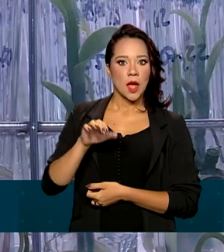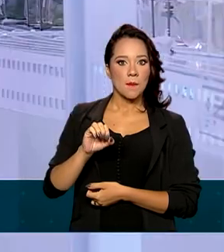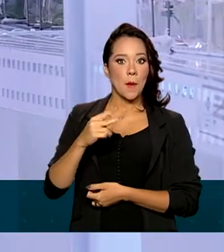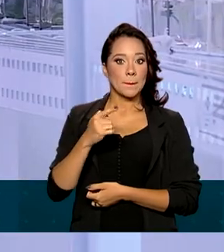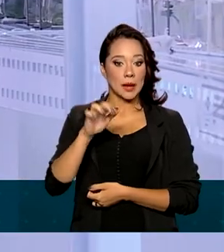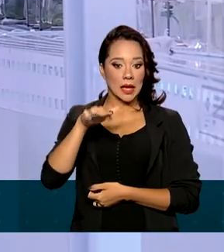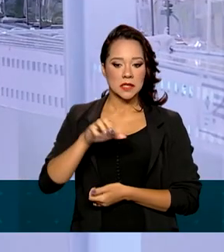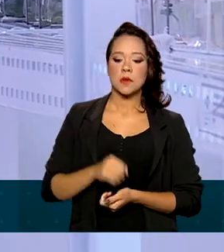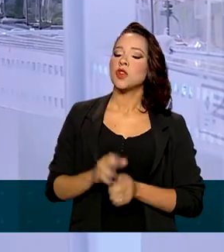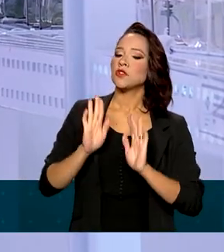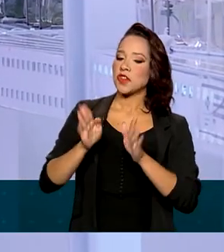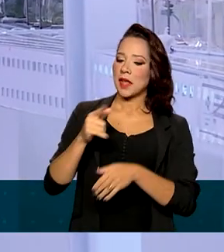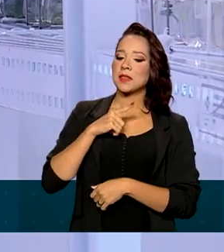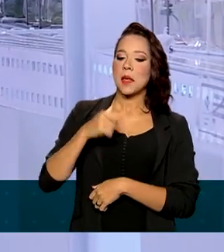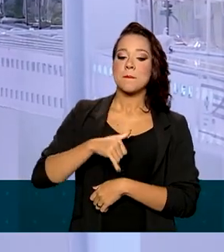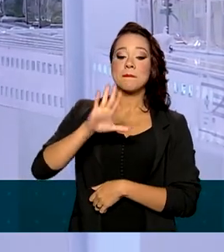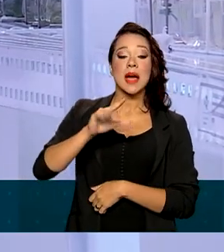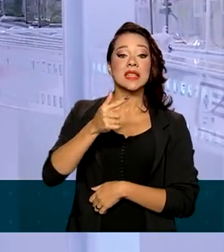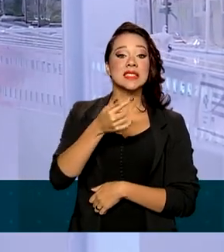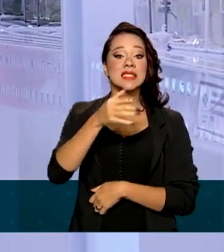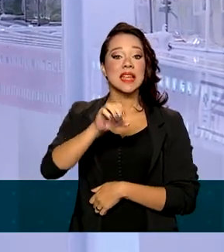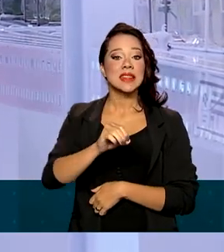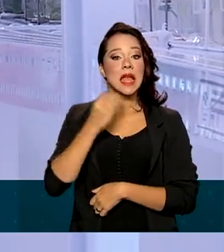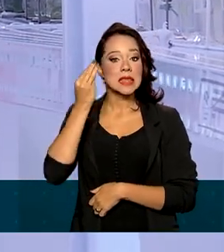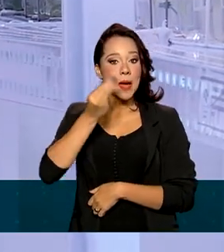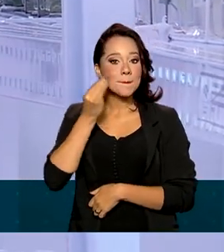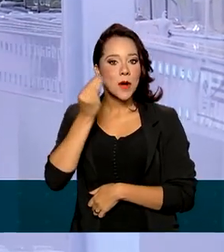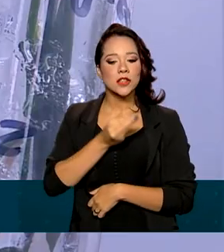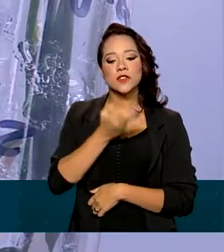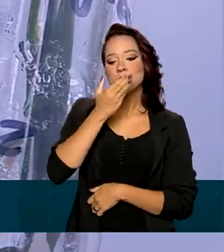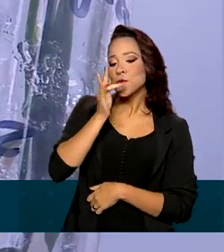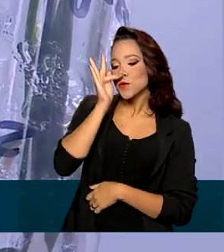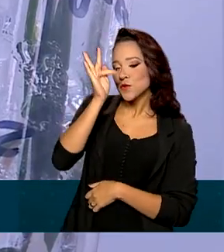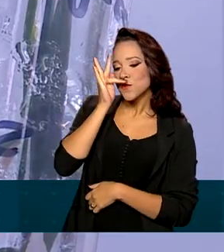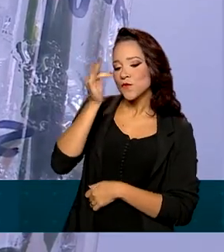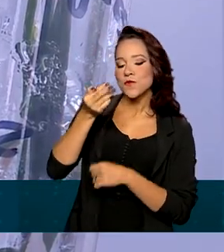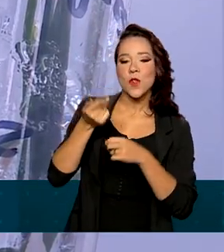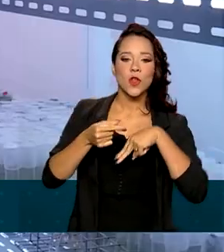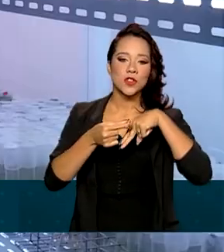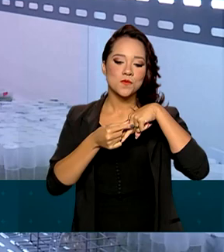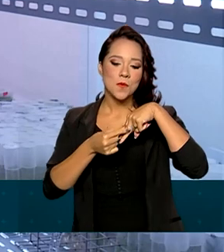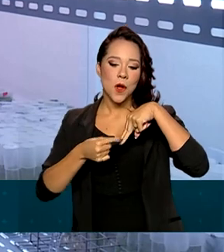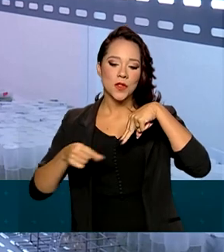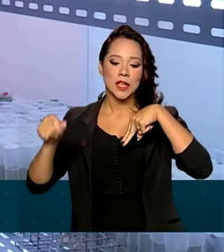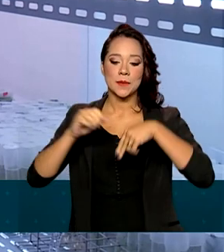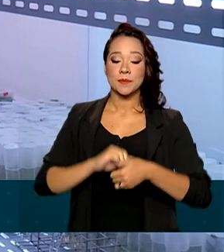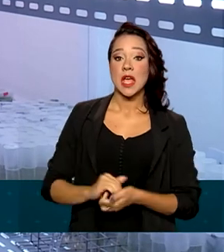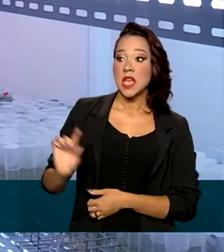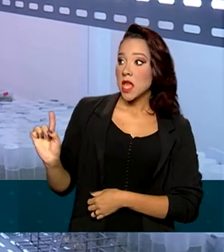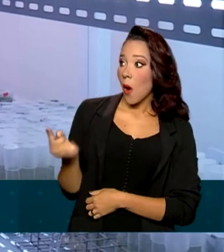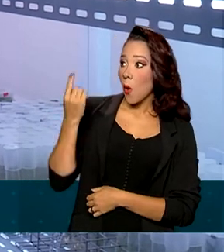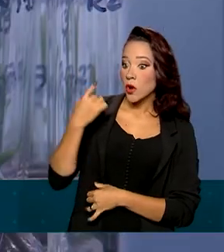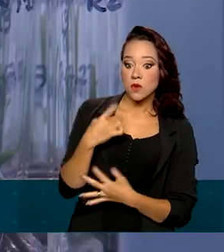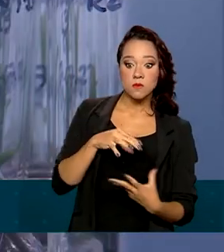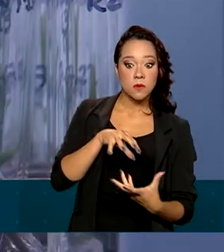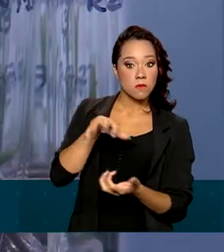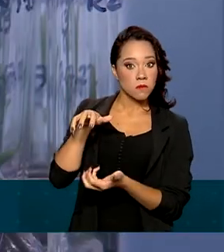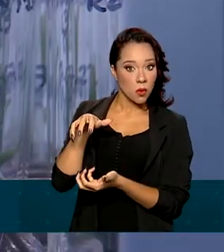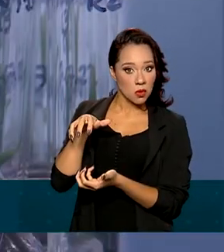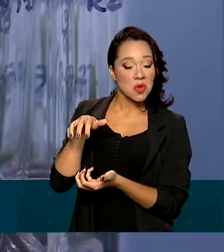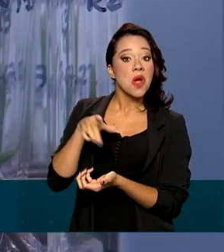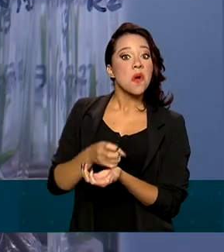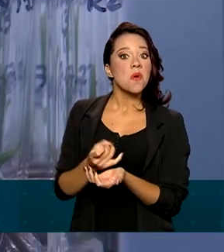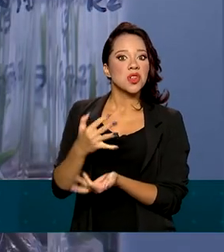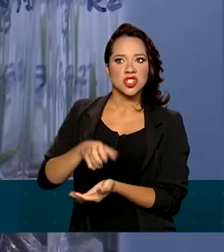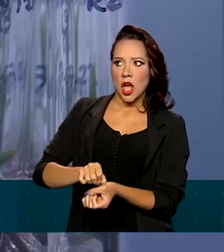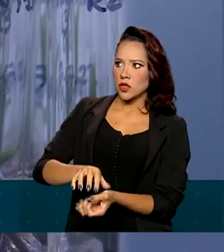Embrapa já possui mais de 70 amostras de orquídeas do gênero vanila e é o único do mundo a reunir um